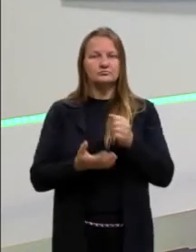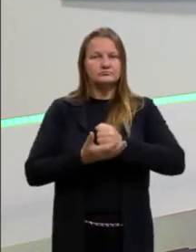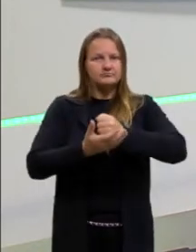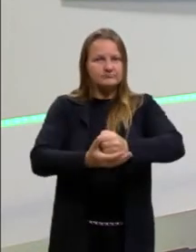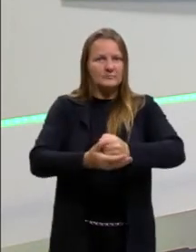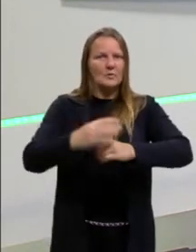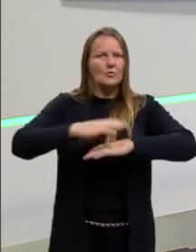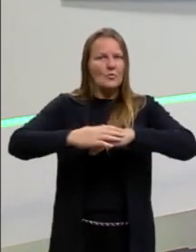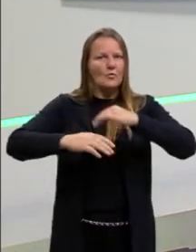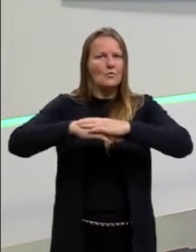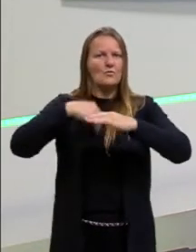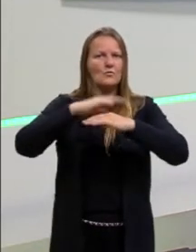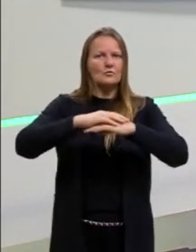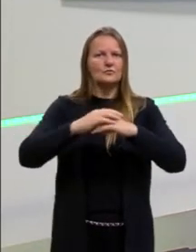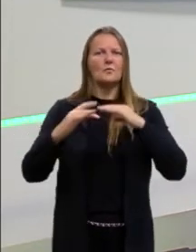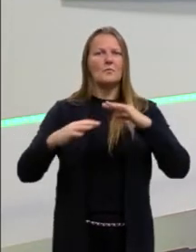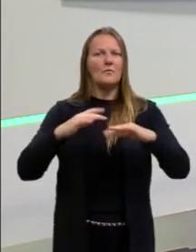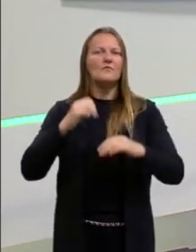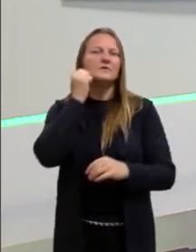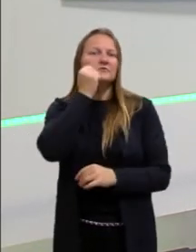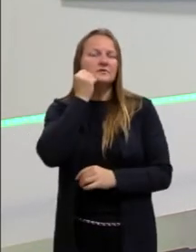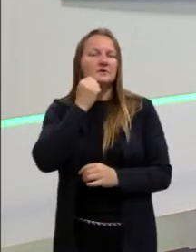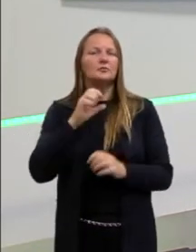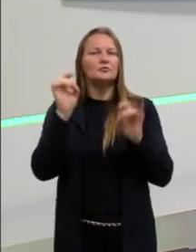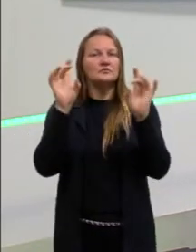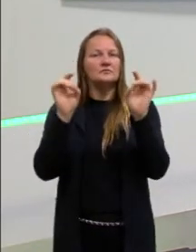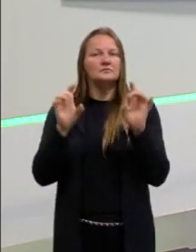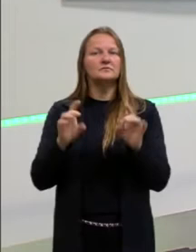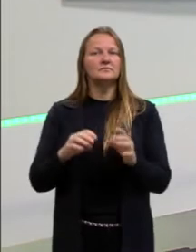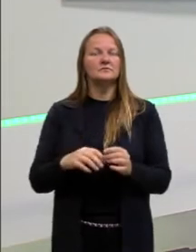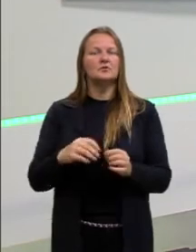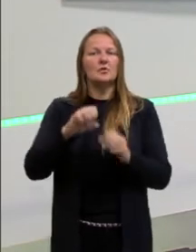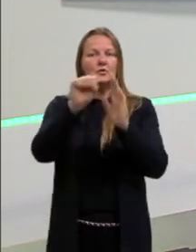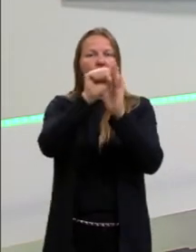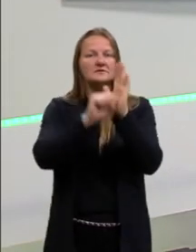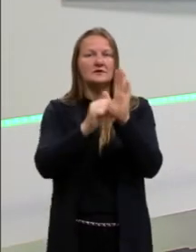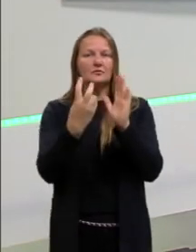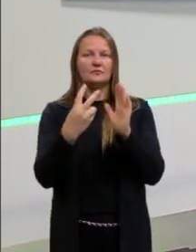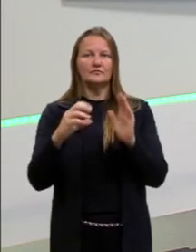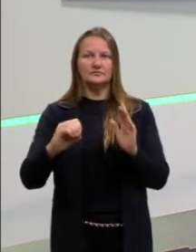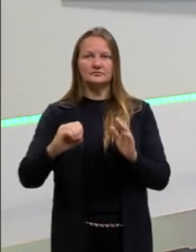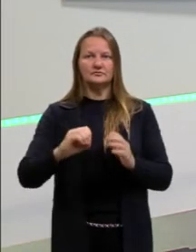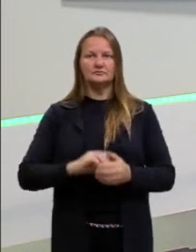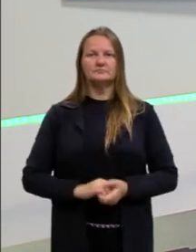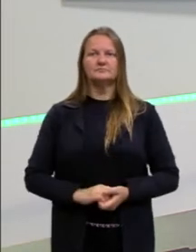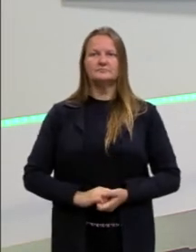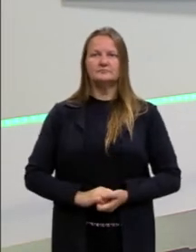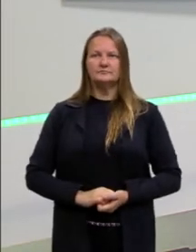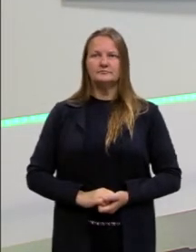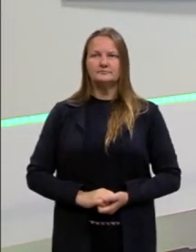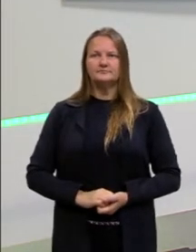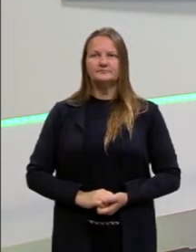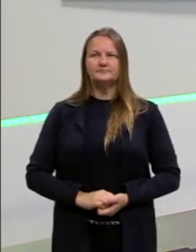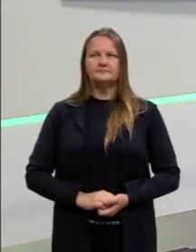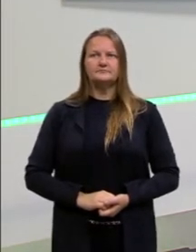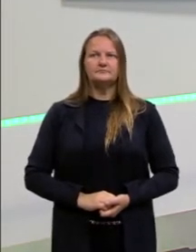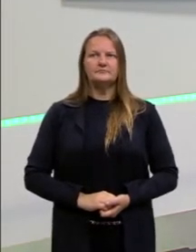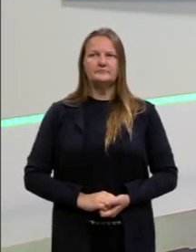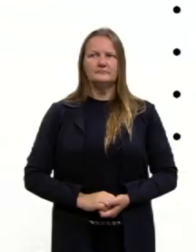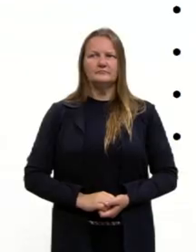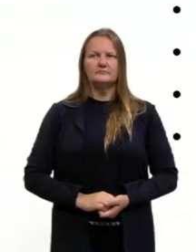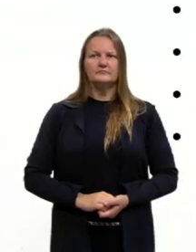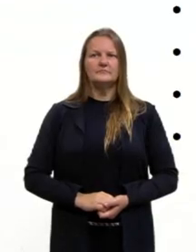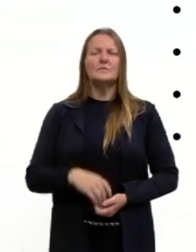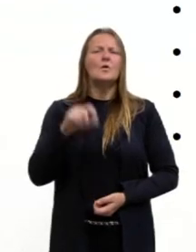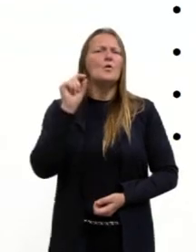a construir esse movimento negro mais específico do século XX. O que é essa tal